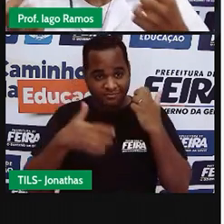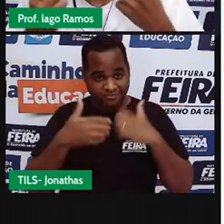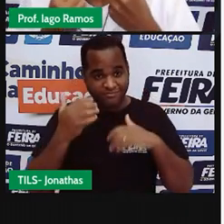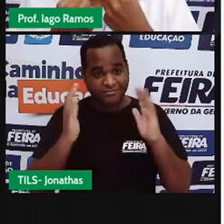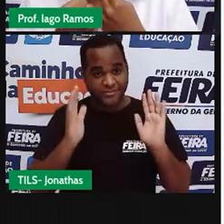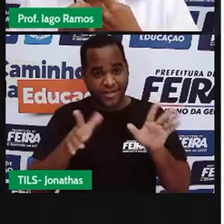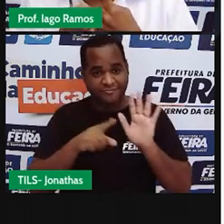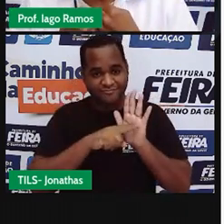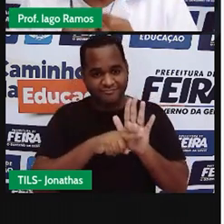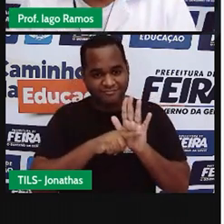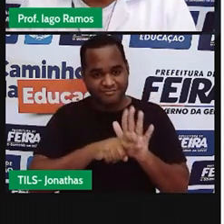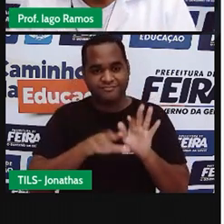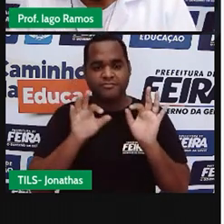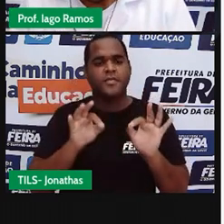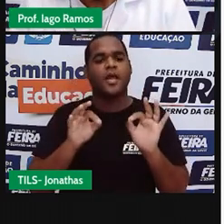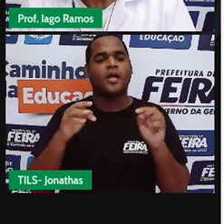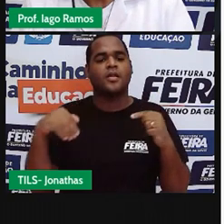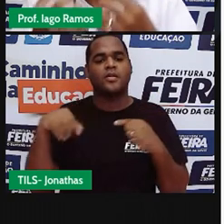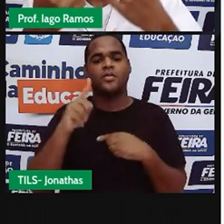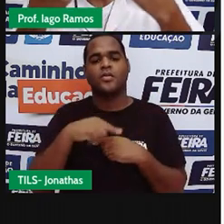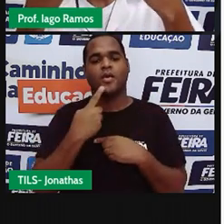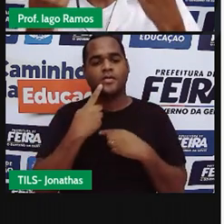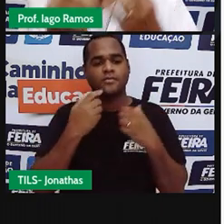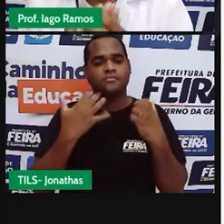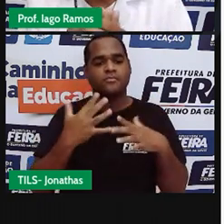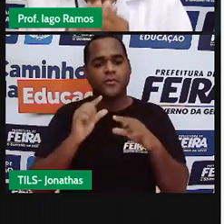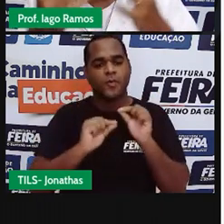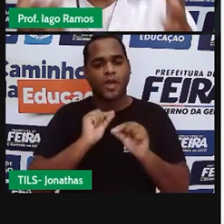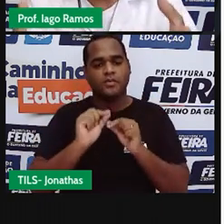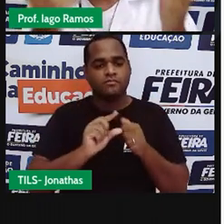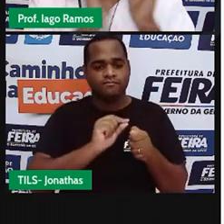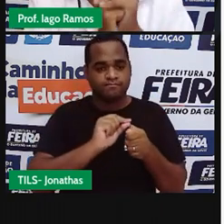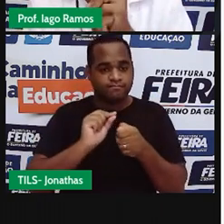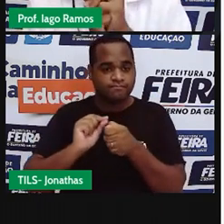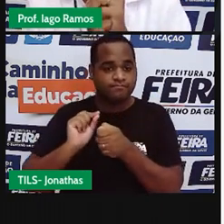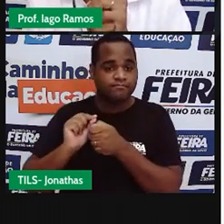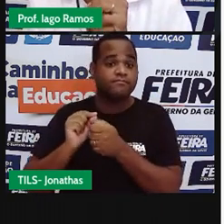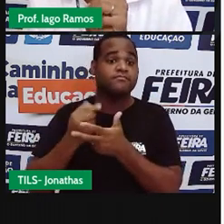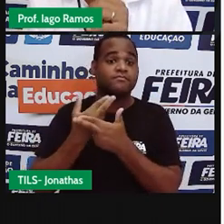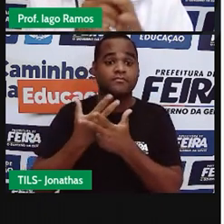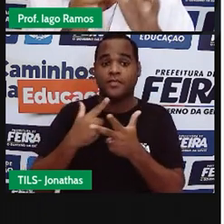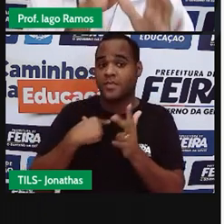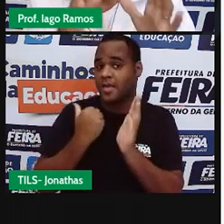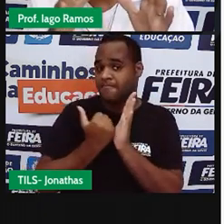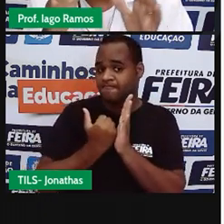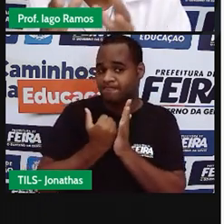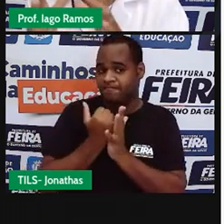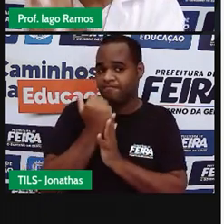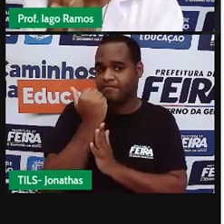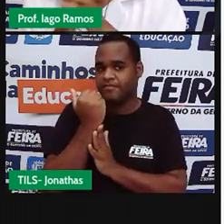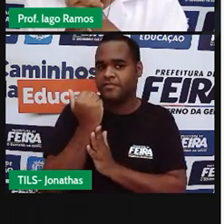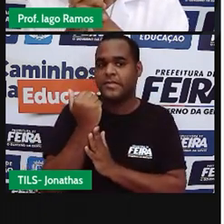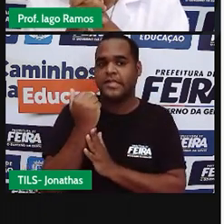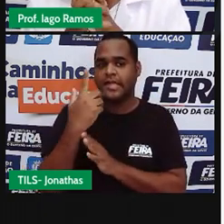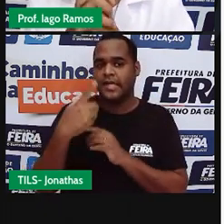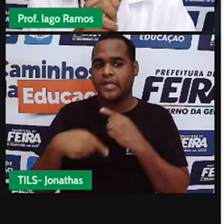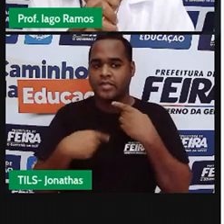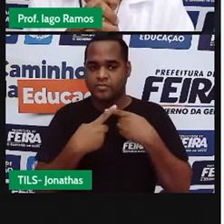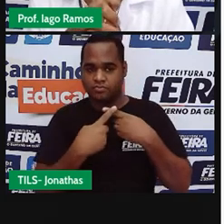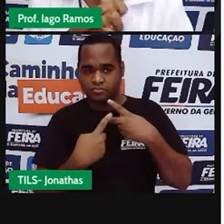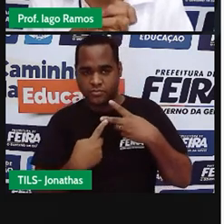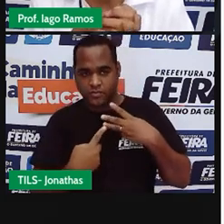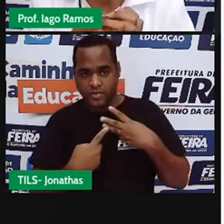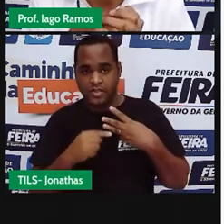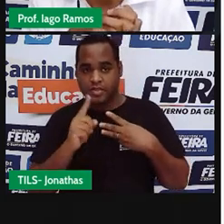O que é que a gente vai fazer a partir disso daí? Esses três triângulos aí, é o